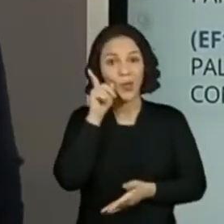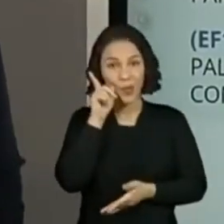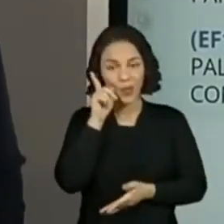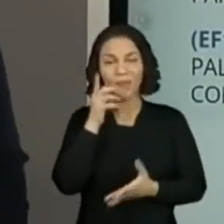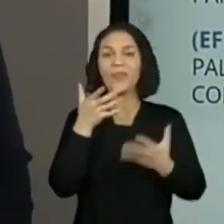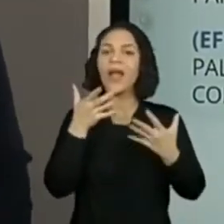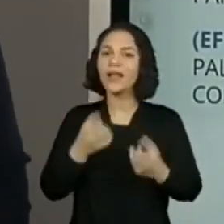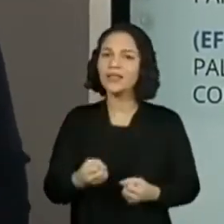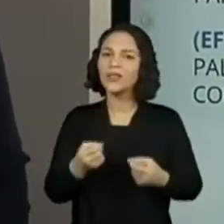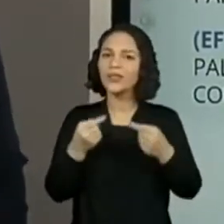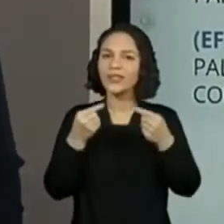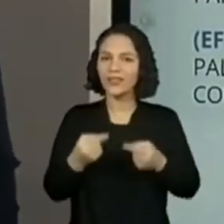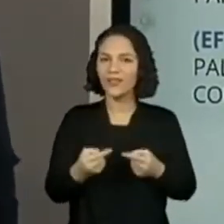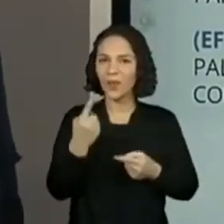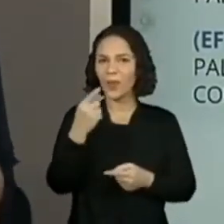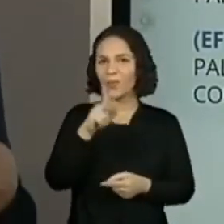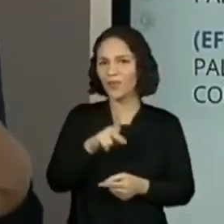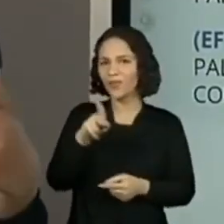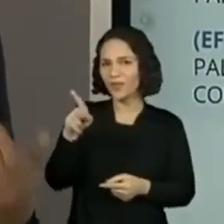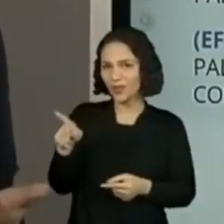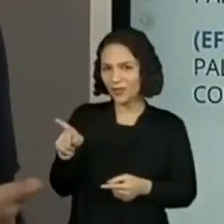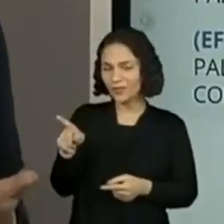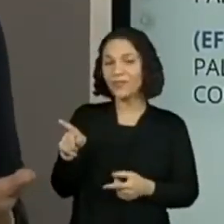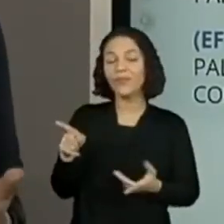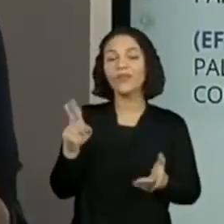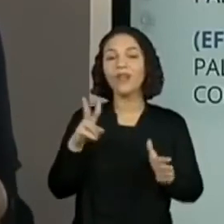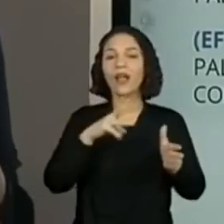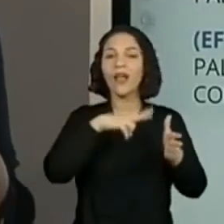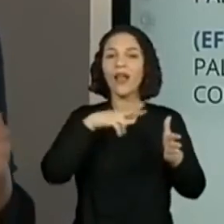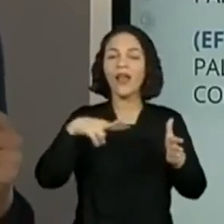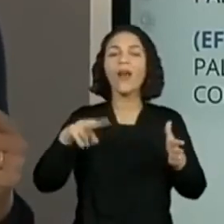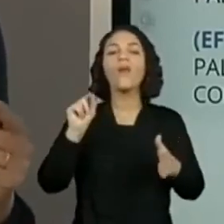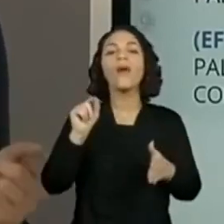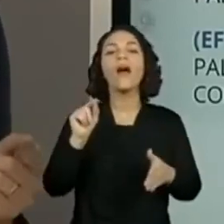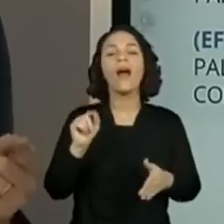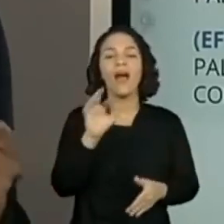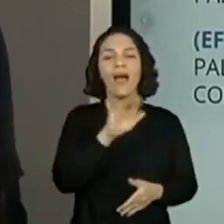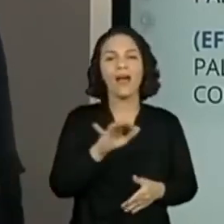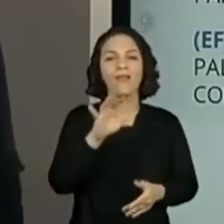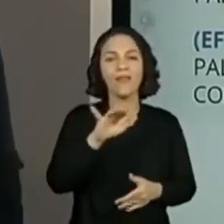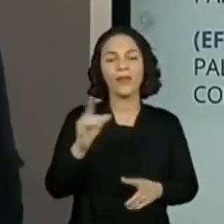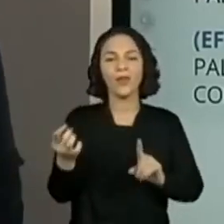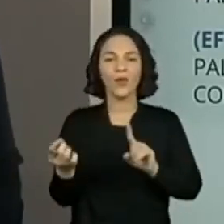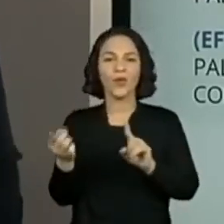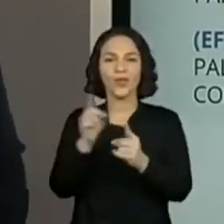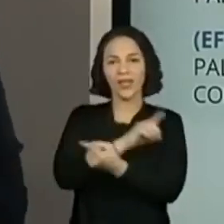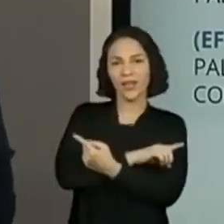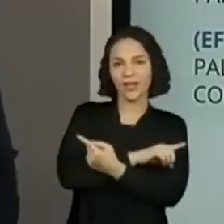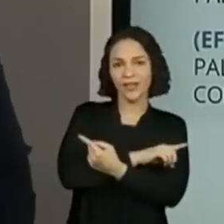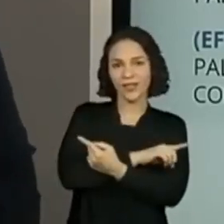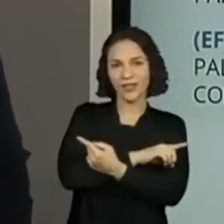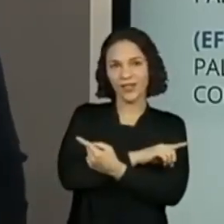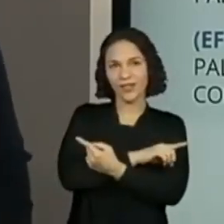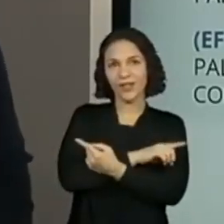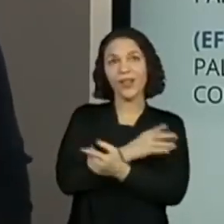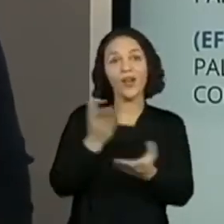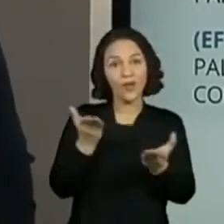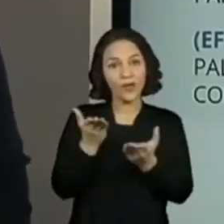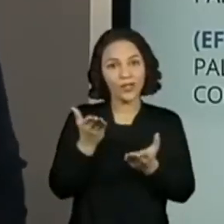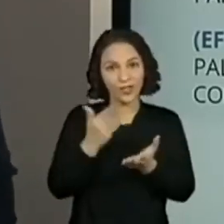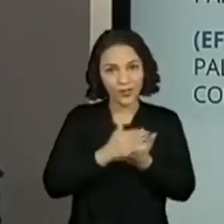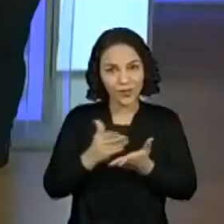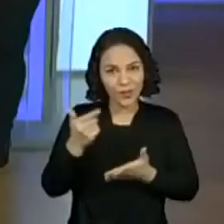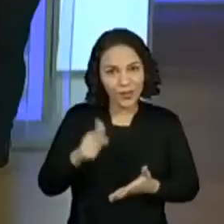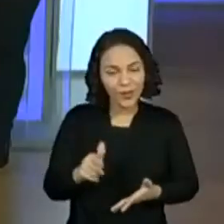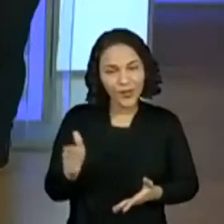aceitou o desafio de uma professora. E nós lemos o alfabeto de trás para frente. Vamos começar fazendo isso hoje?